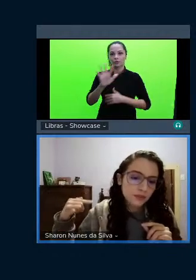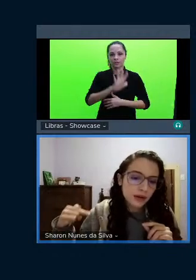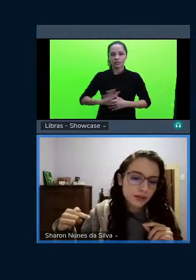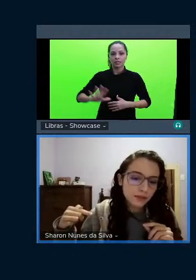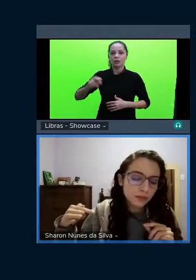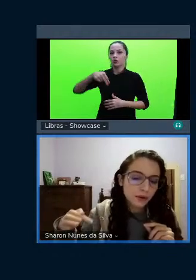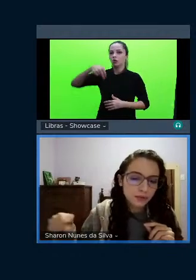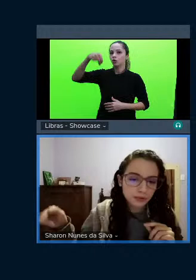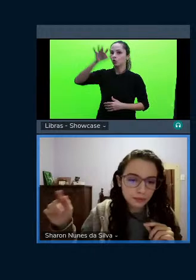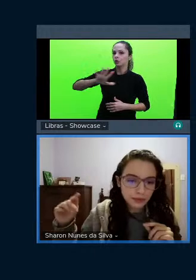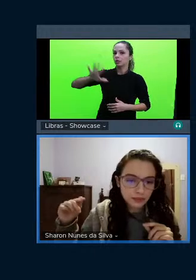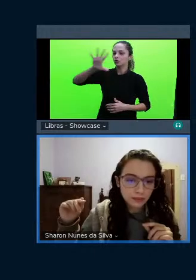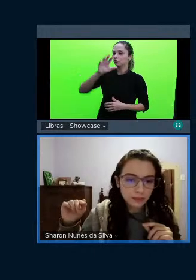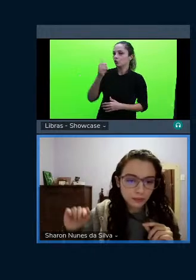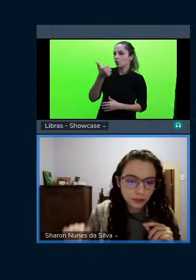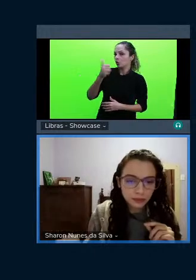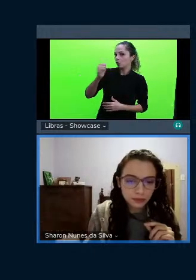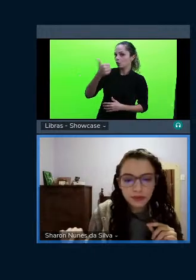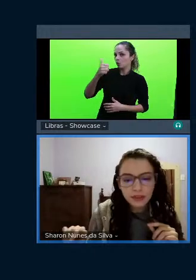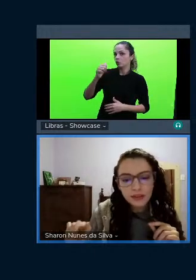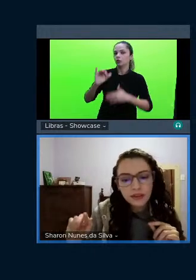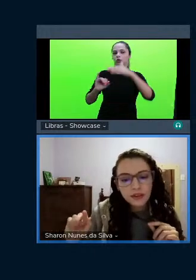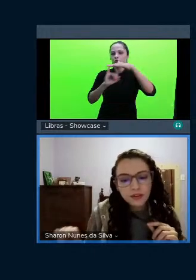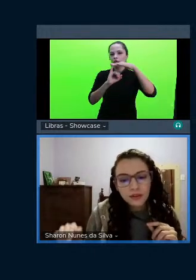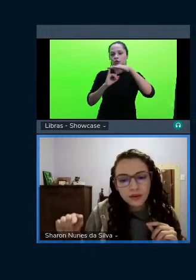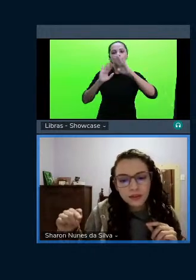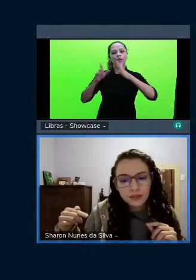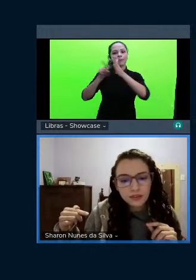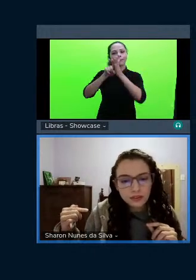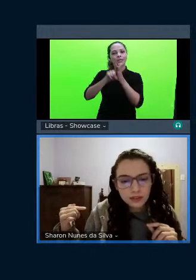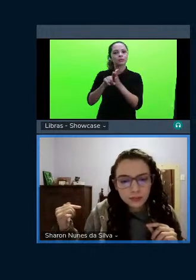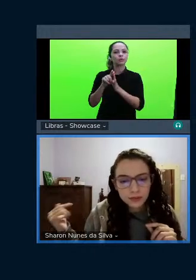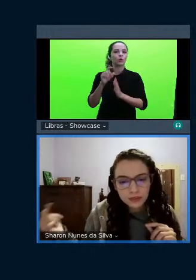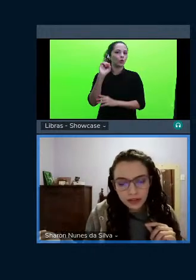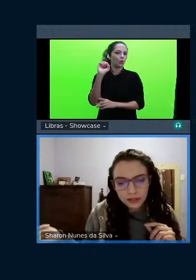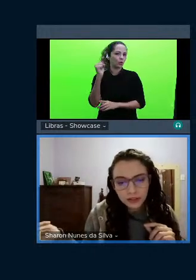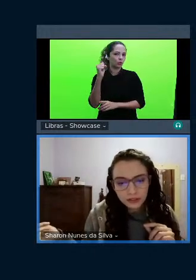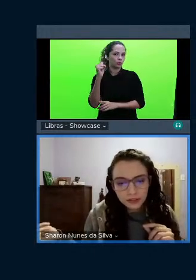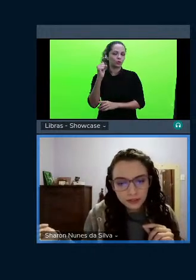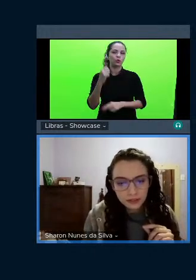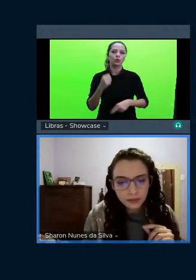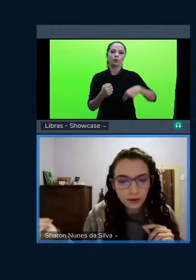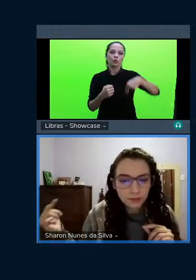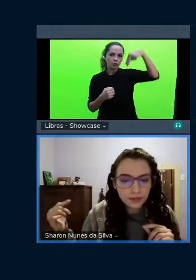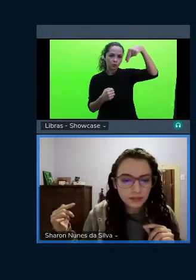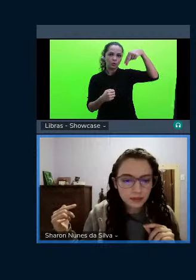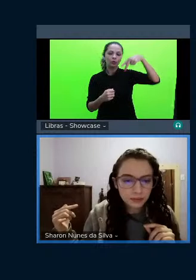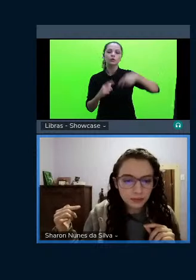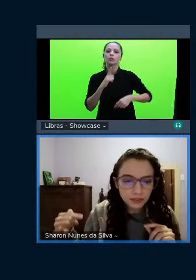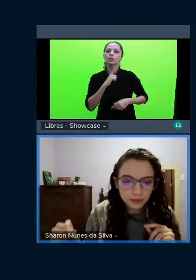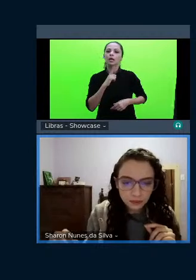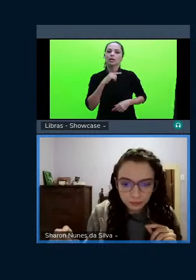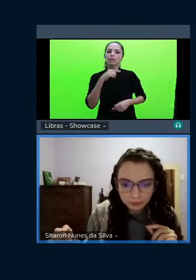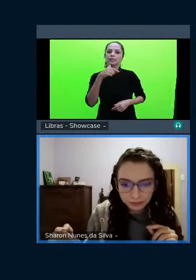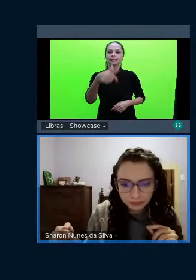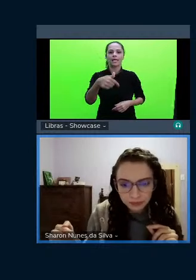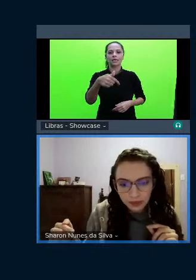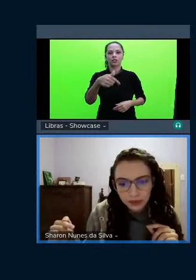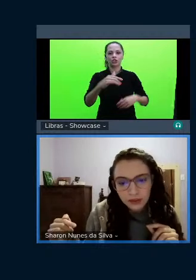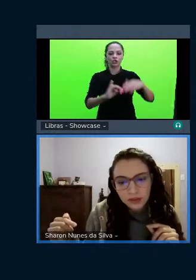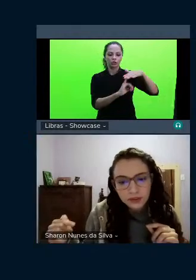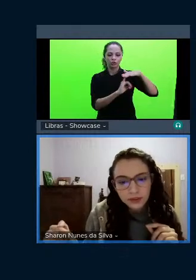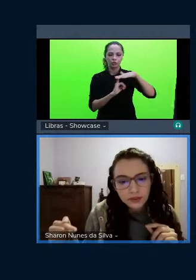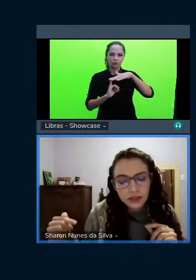no qual nós pesquisamos oito no norte nós temos sete no qual pesquisamos cinco